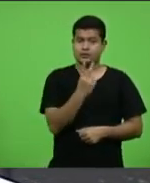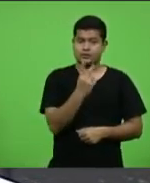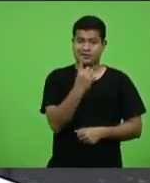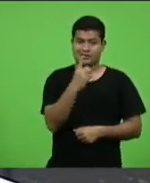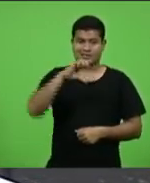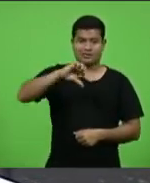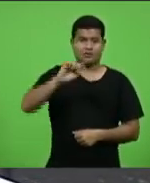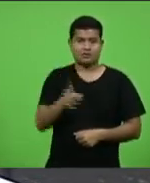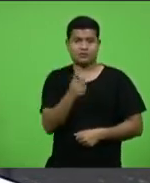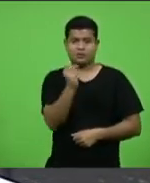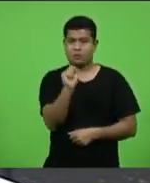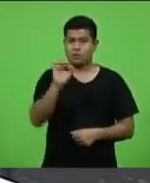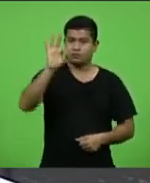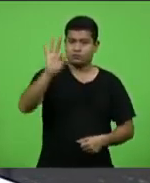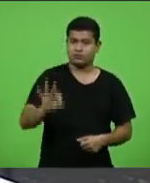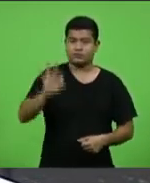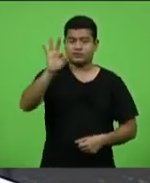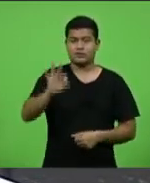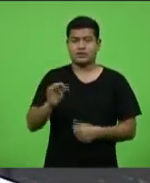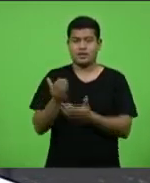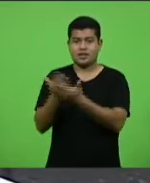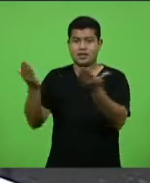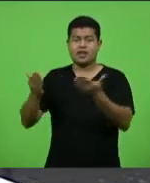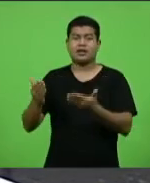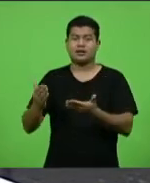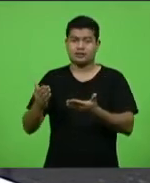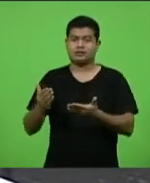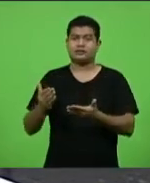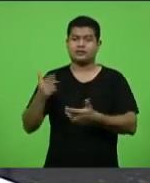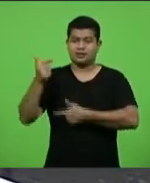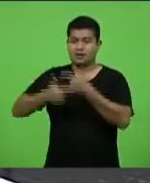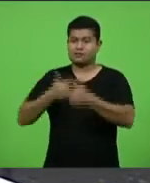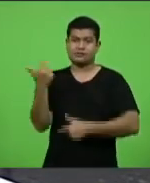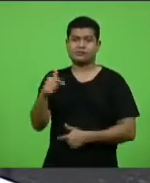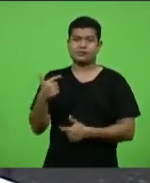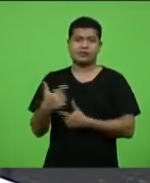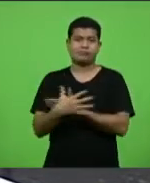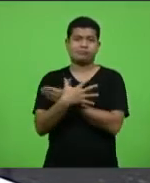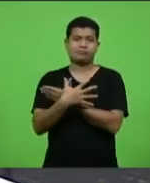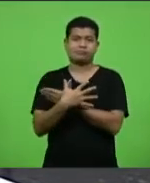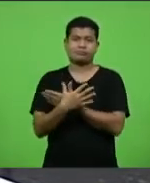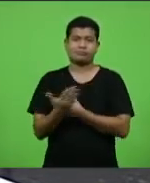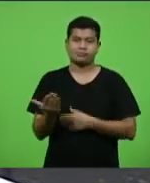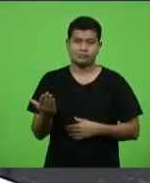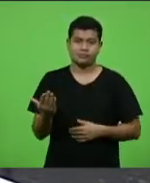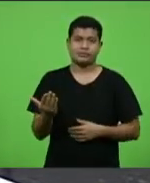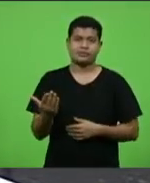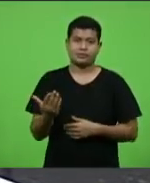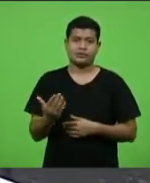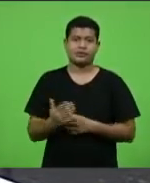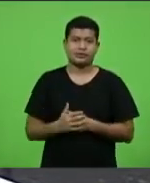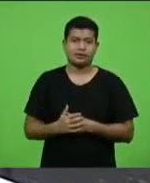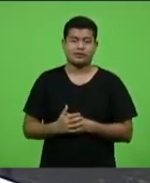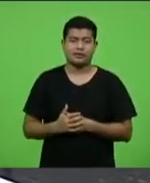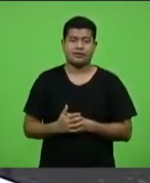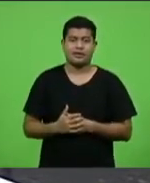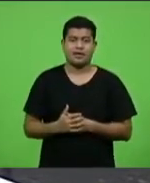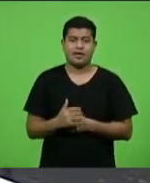de desempregados em Santa Catarina,